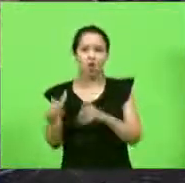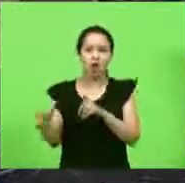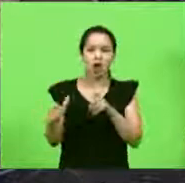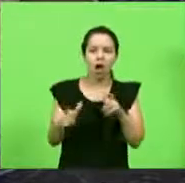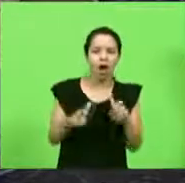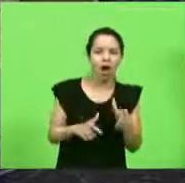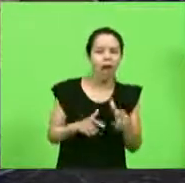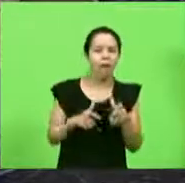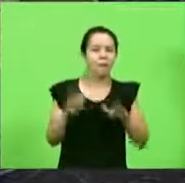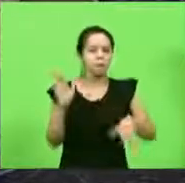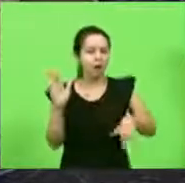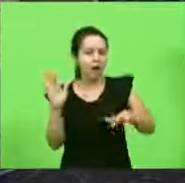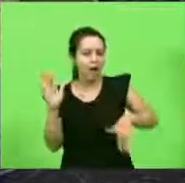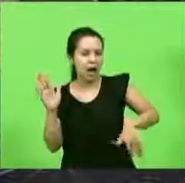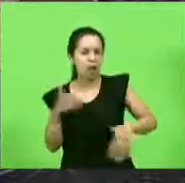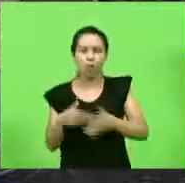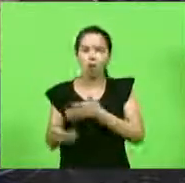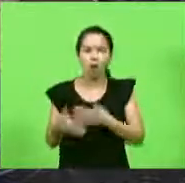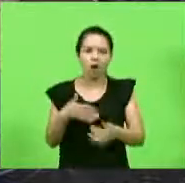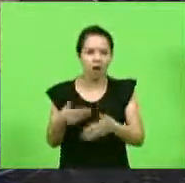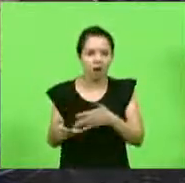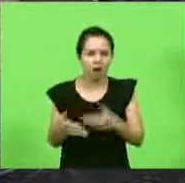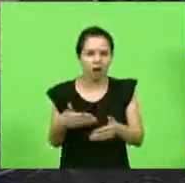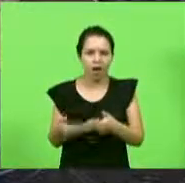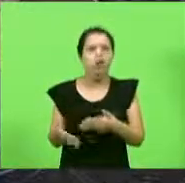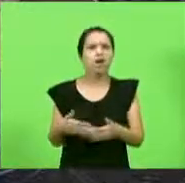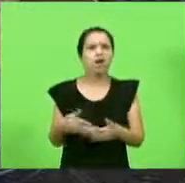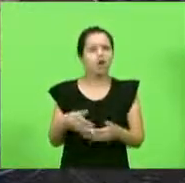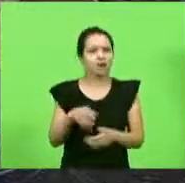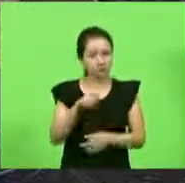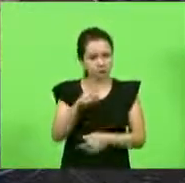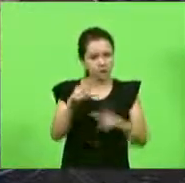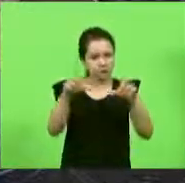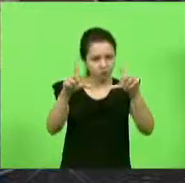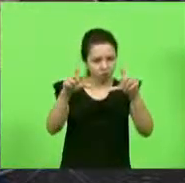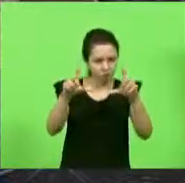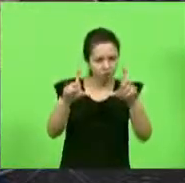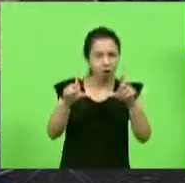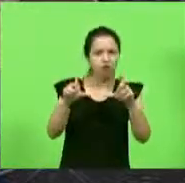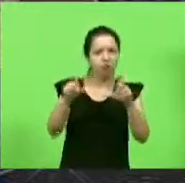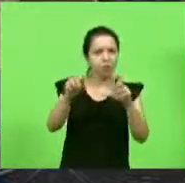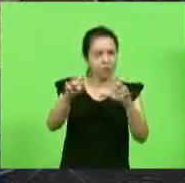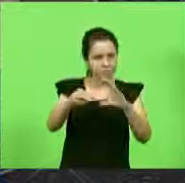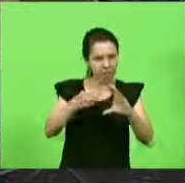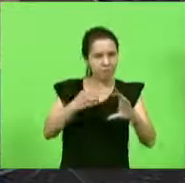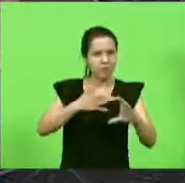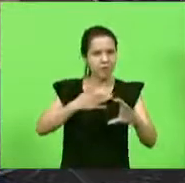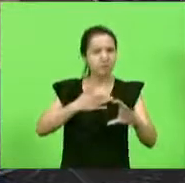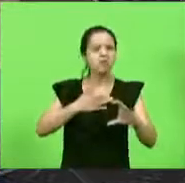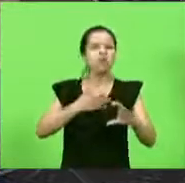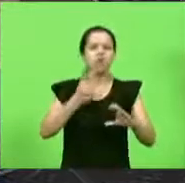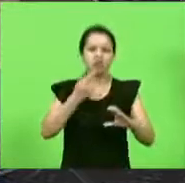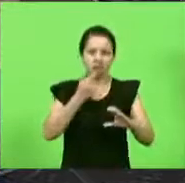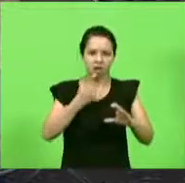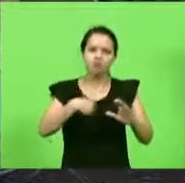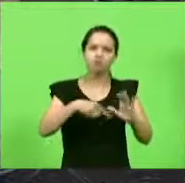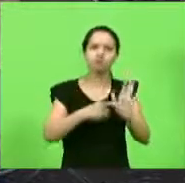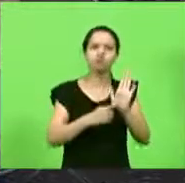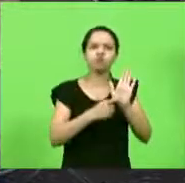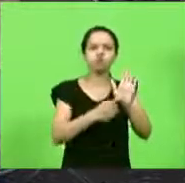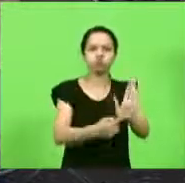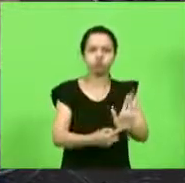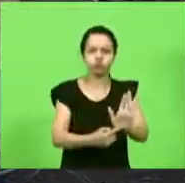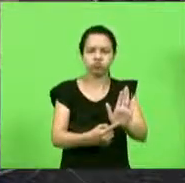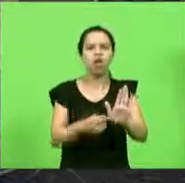parque, fazendo qualquer coisa que não seja essencial, me manda uma foto, me denuncia que eu vou expor. Desmascare um